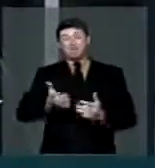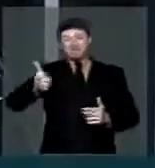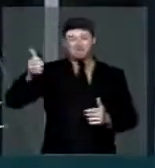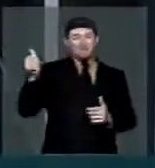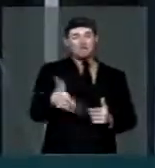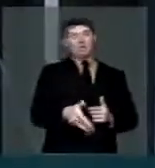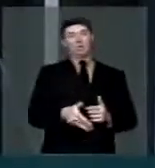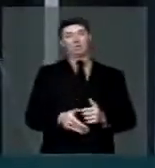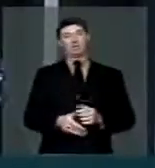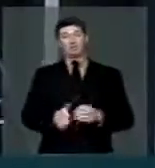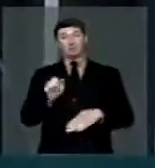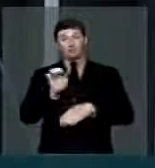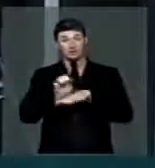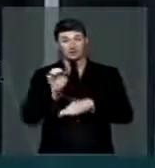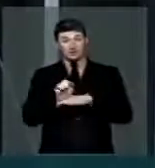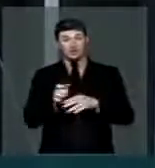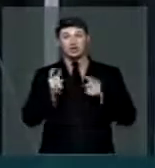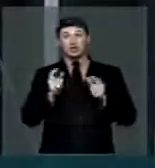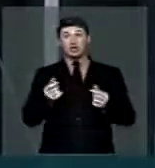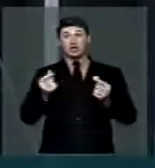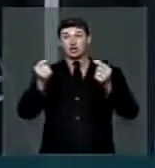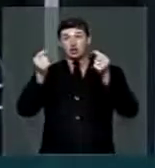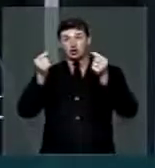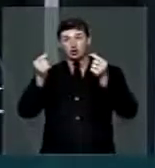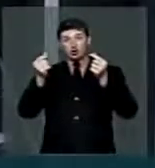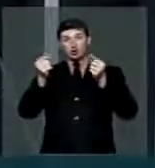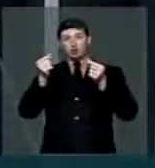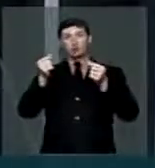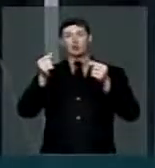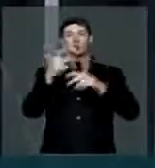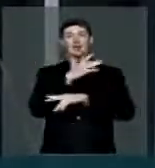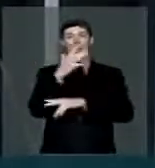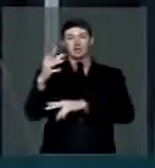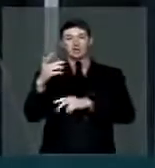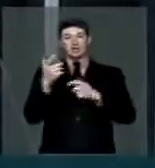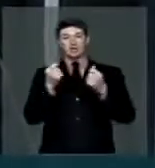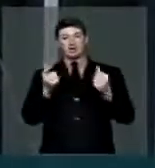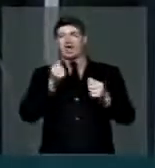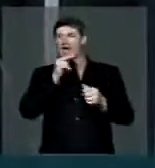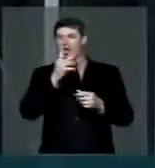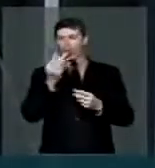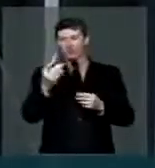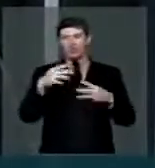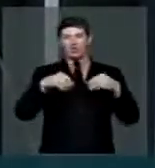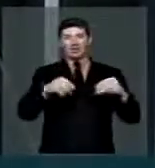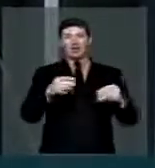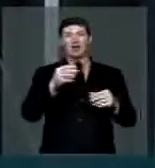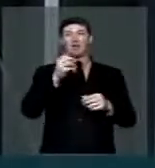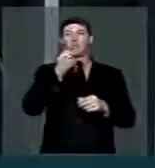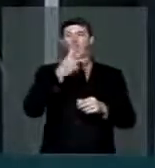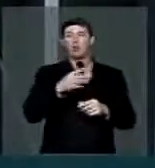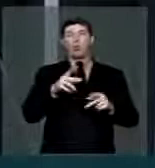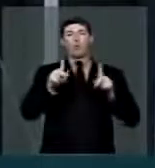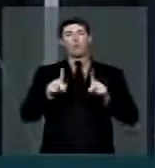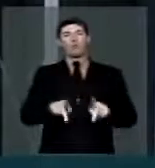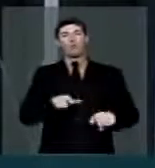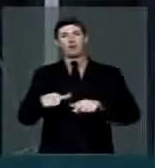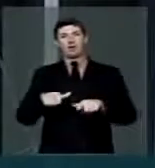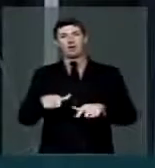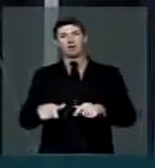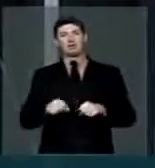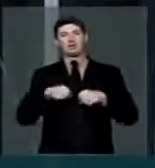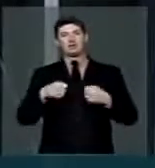Um estado rico, sob o ponto de vista natural, de muita água, terras férteis, um povo trabalhador,